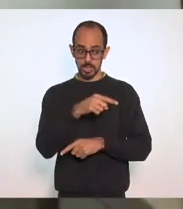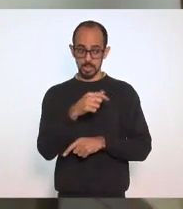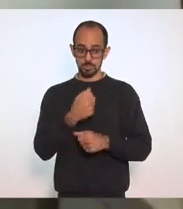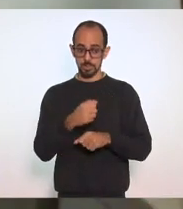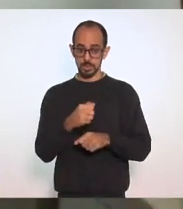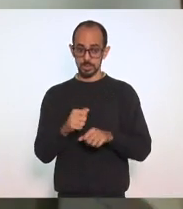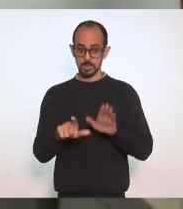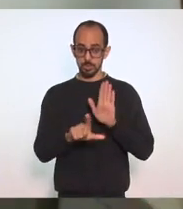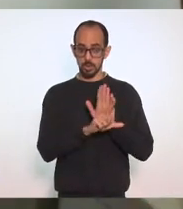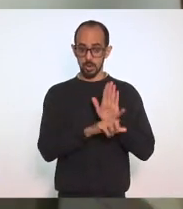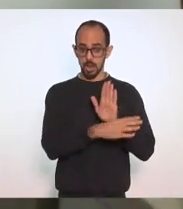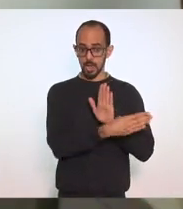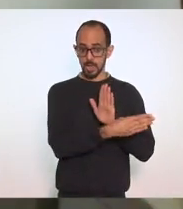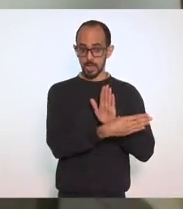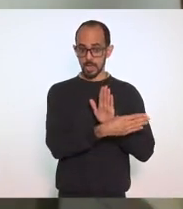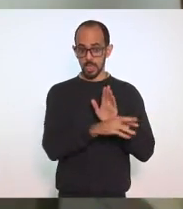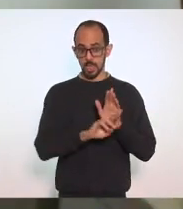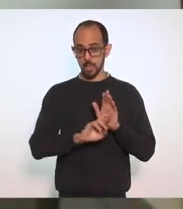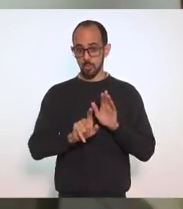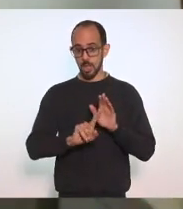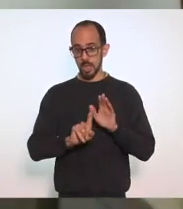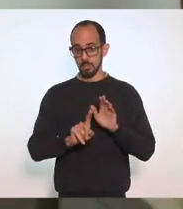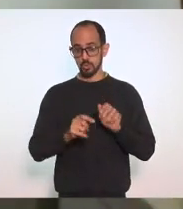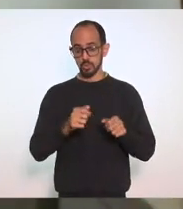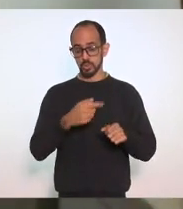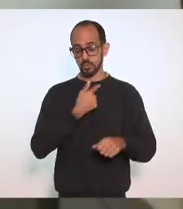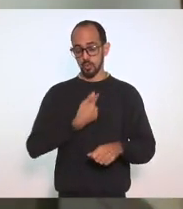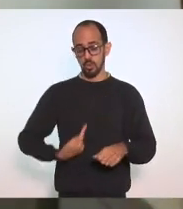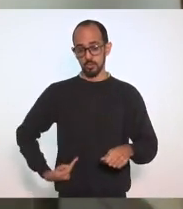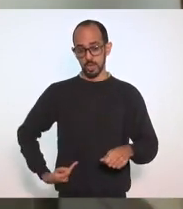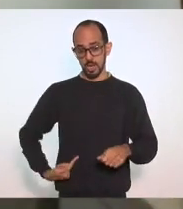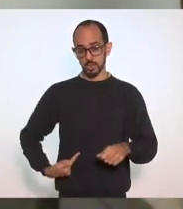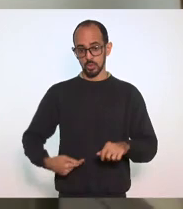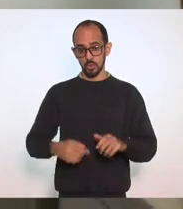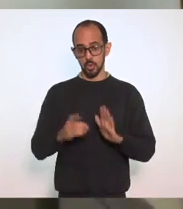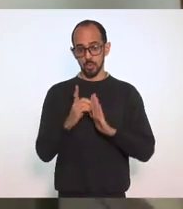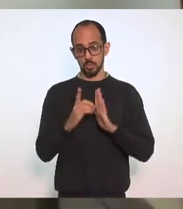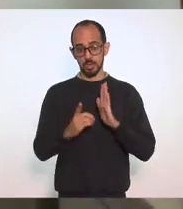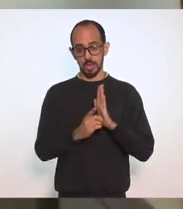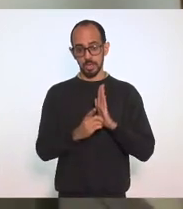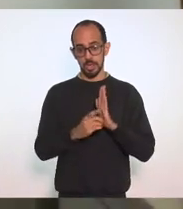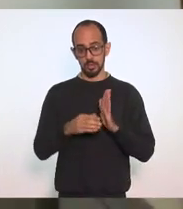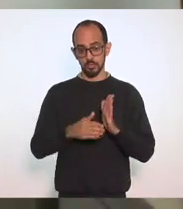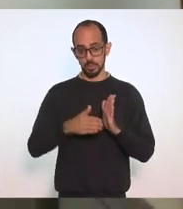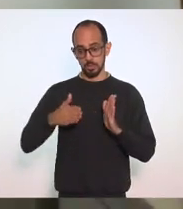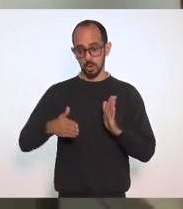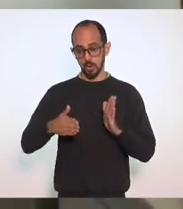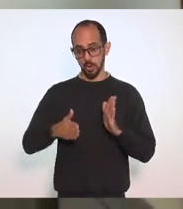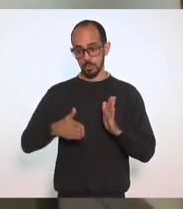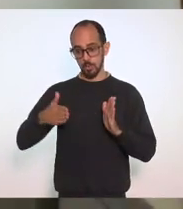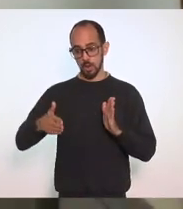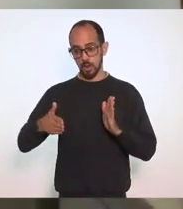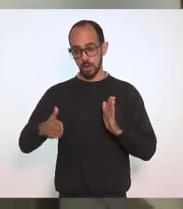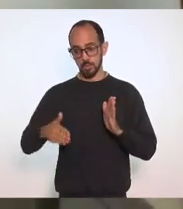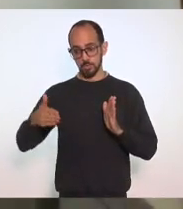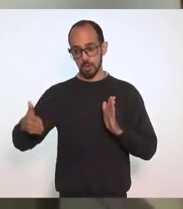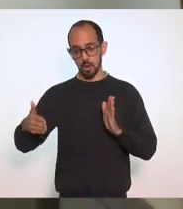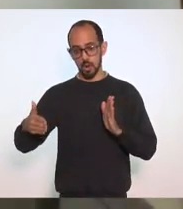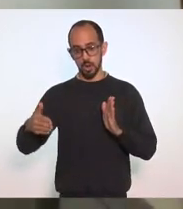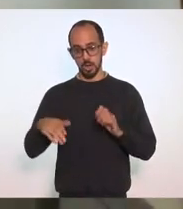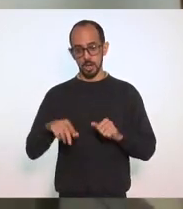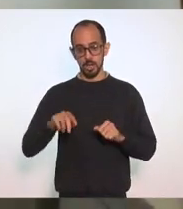possível que o governador, por decreto, fique prorrogando o projeto